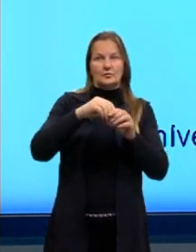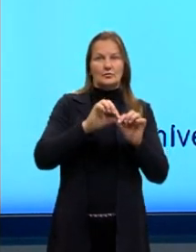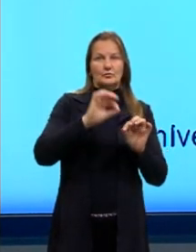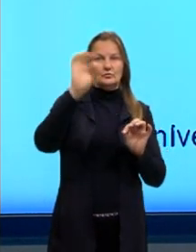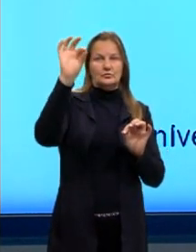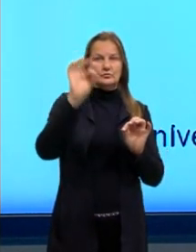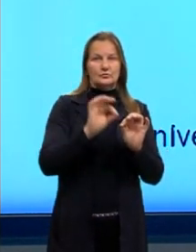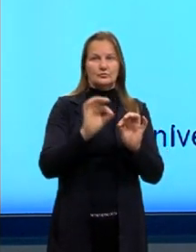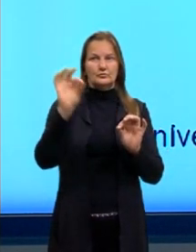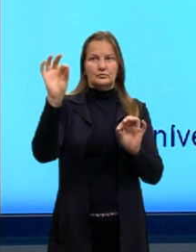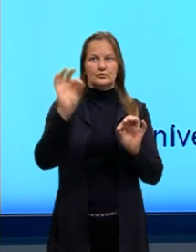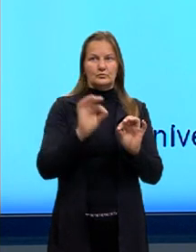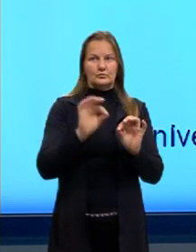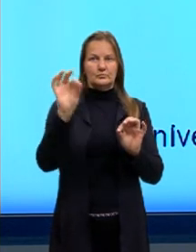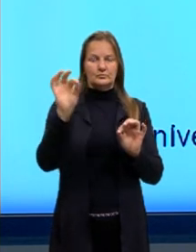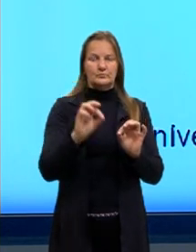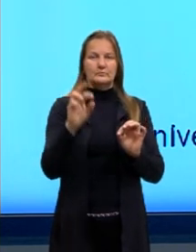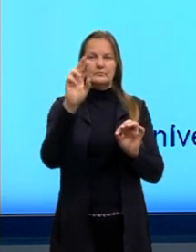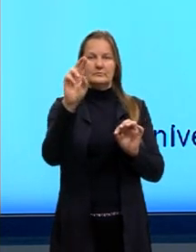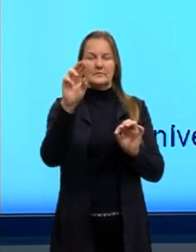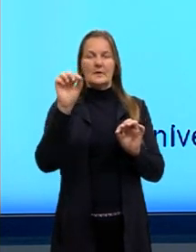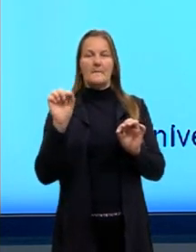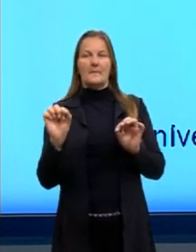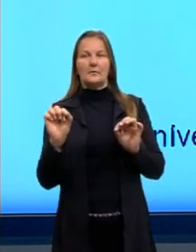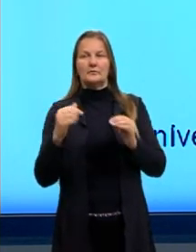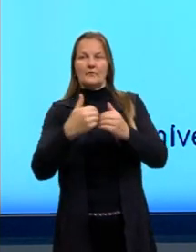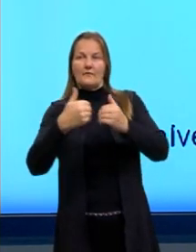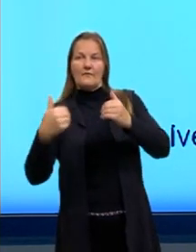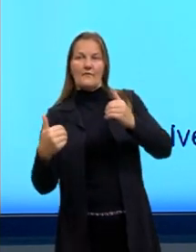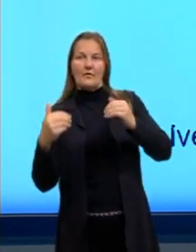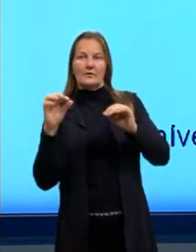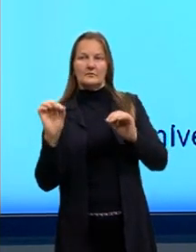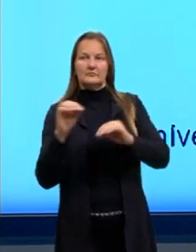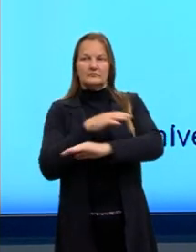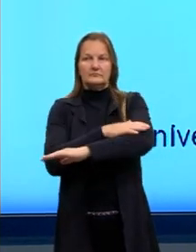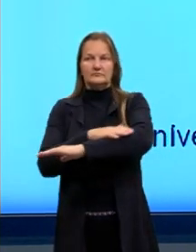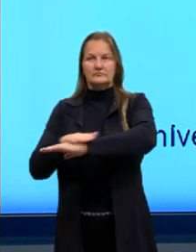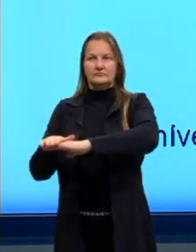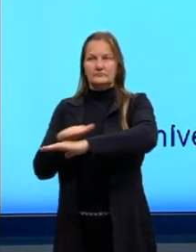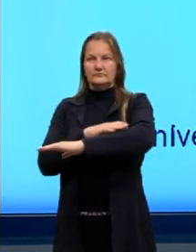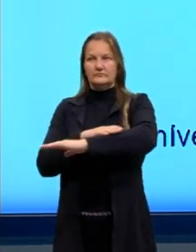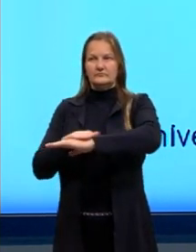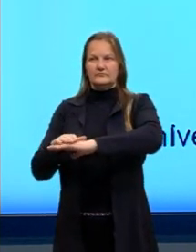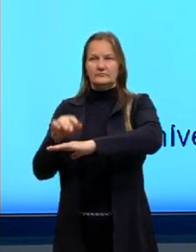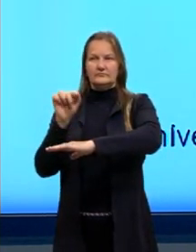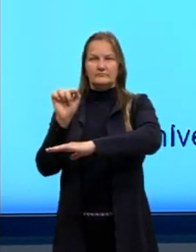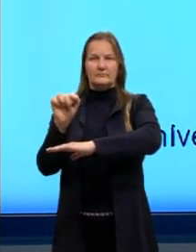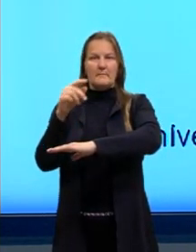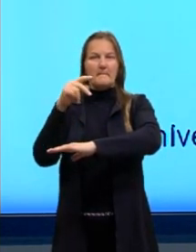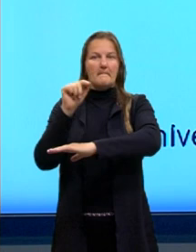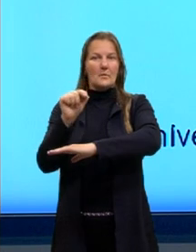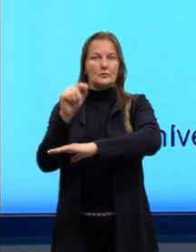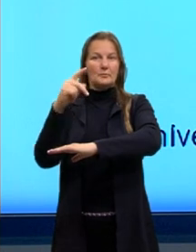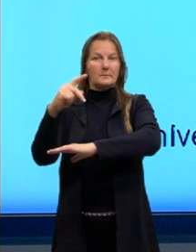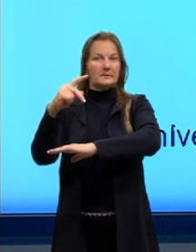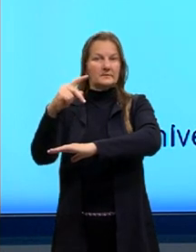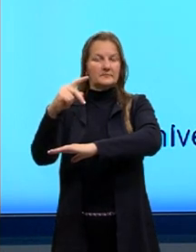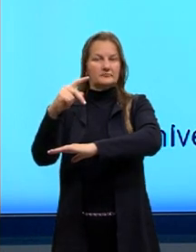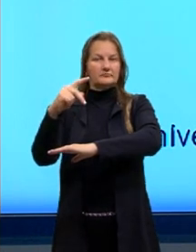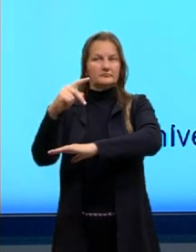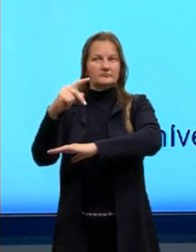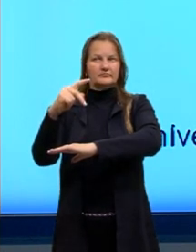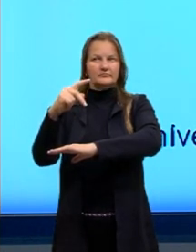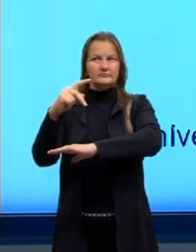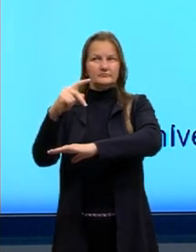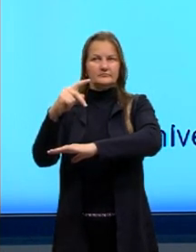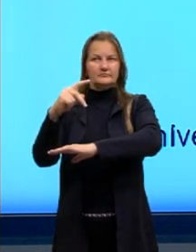Aqui nós temos a reta R e um pontinho no plano cartesiano, aqui chamado de ponto P. Ele vai possuir o par,